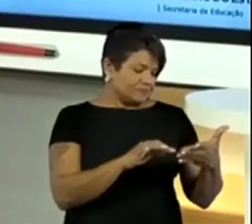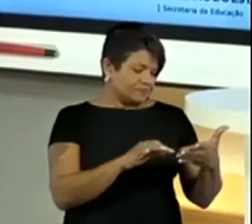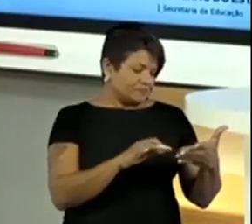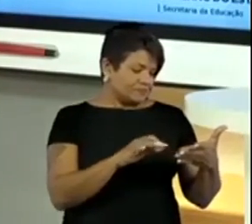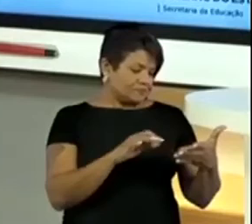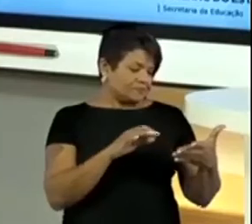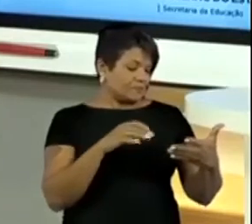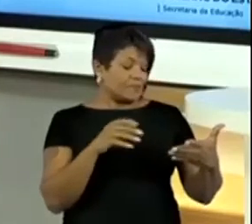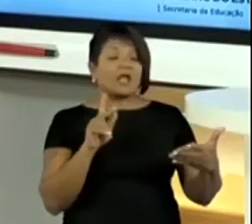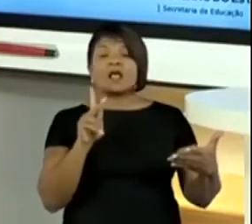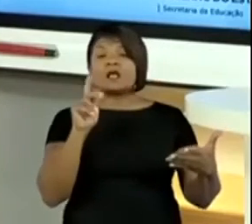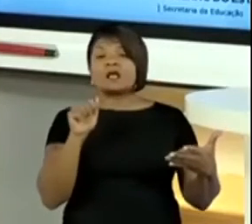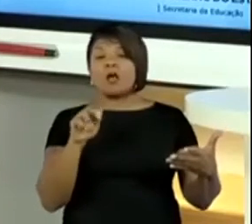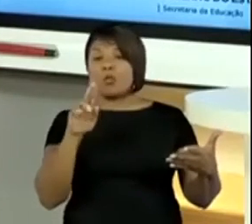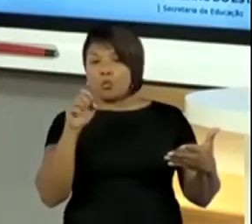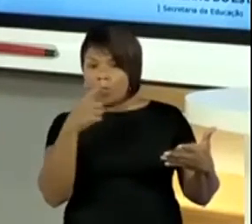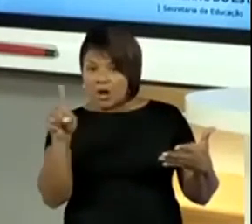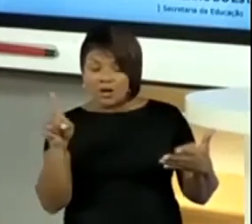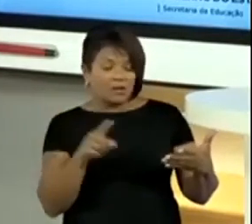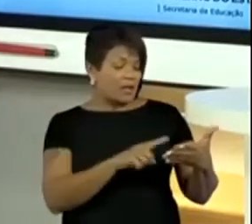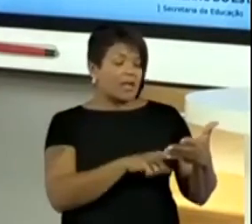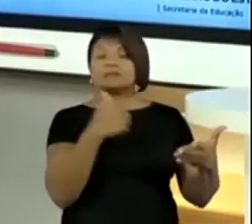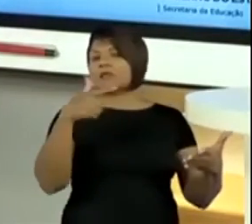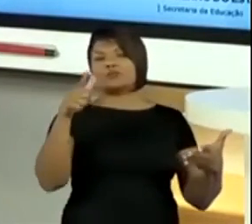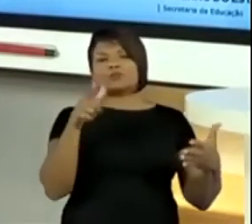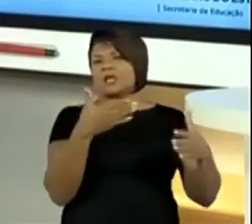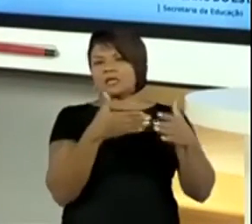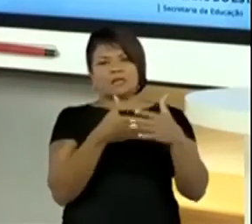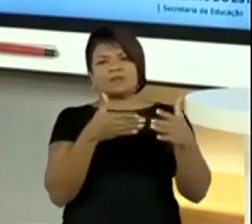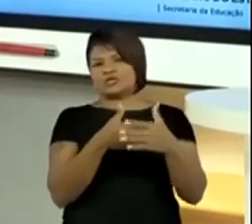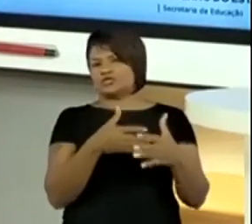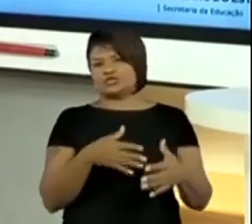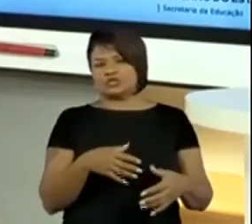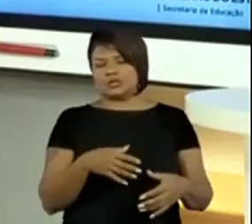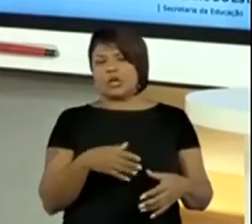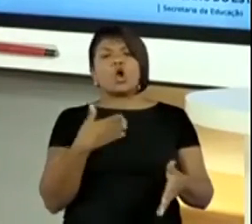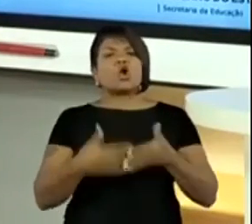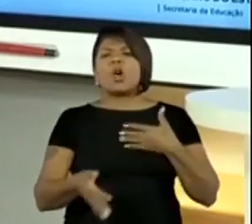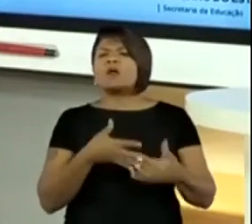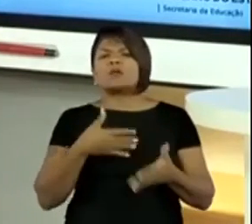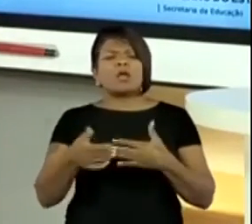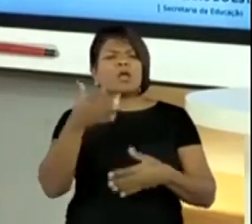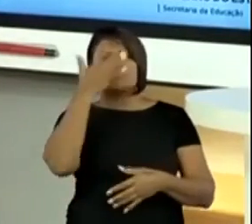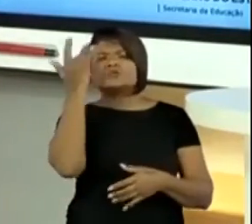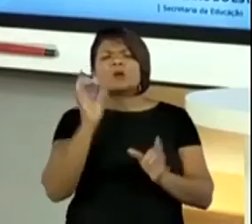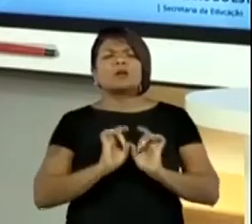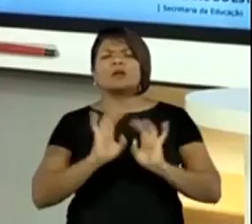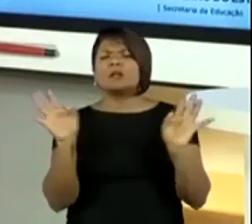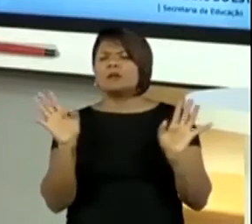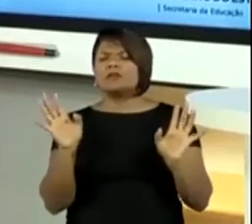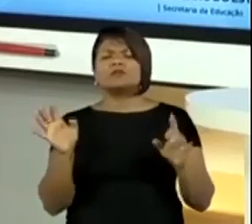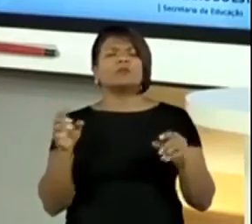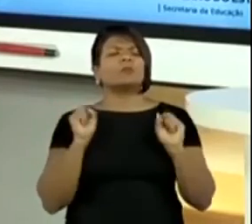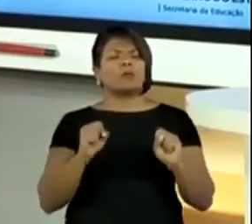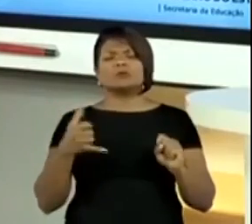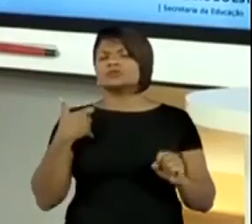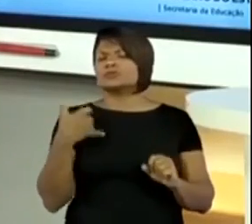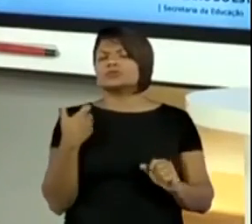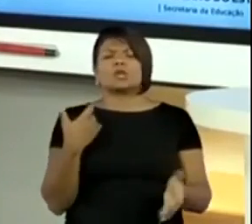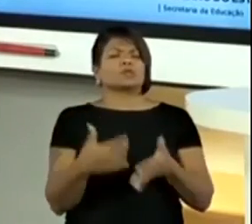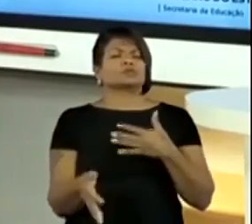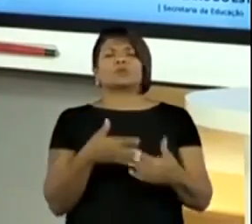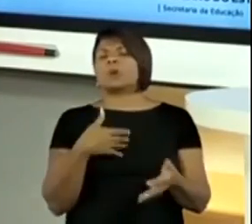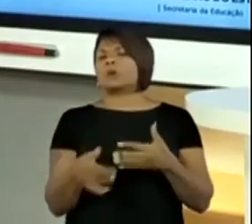Cauã, não tem limite de idade. É isso aí, Cauã, não tem limite de idade. Então, eu posso estar jogando com qualquer